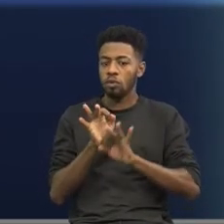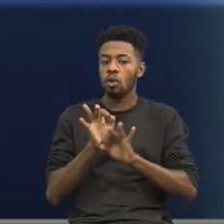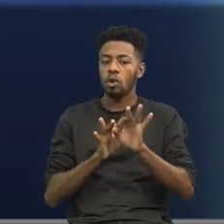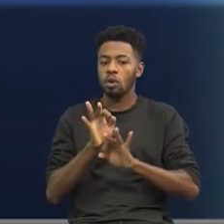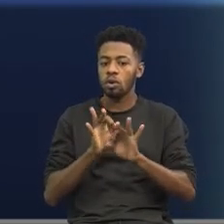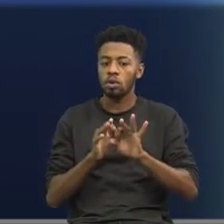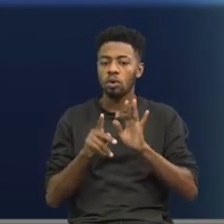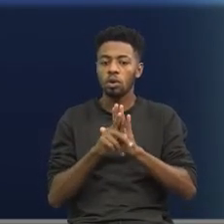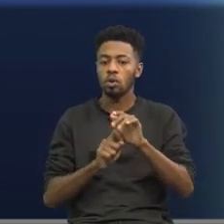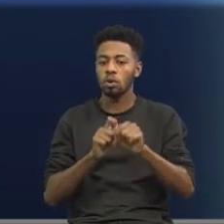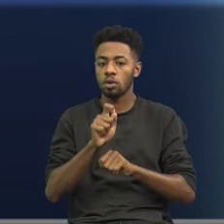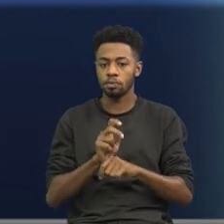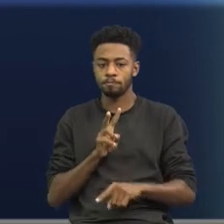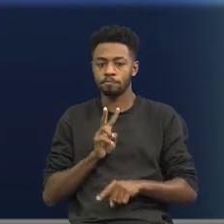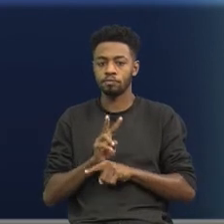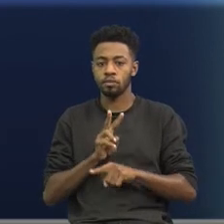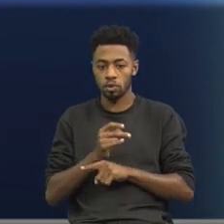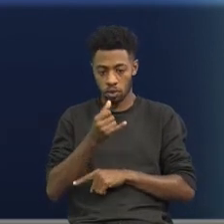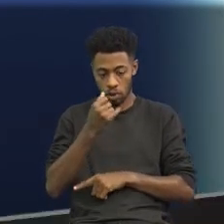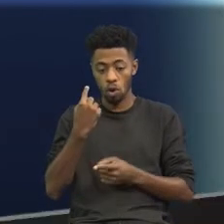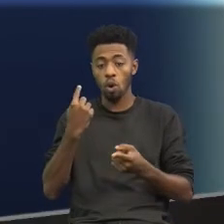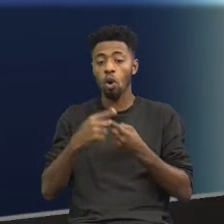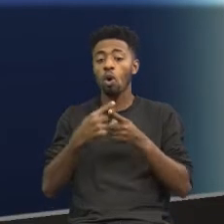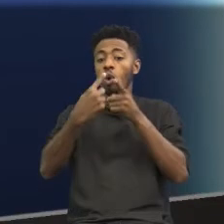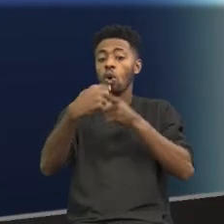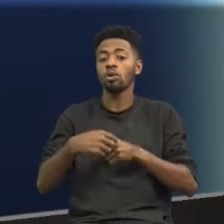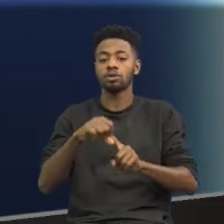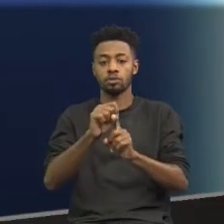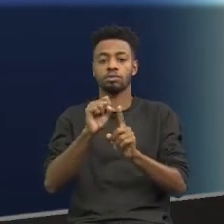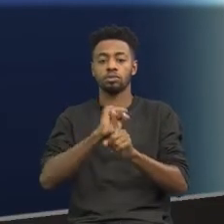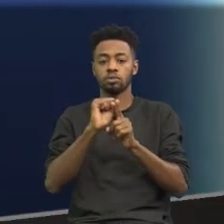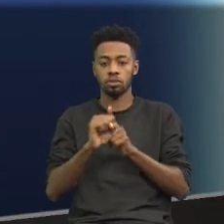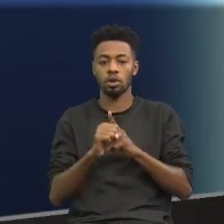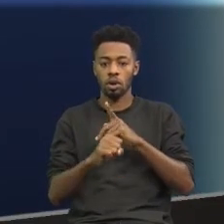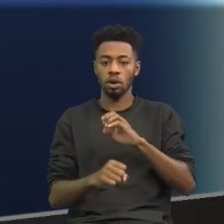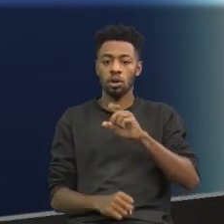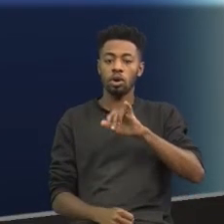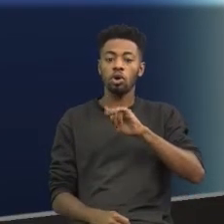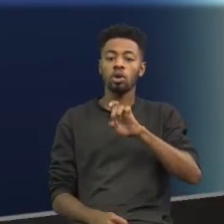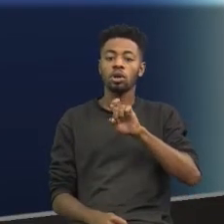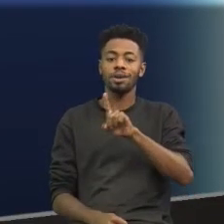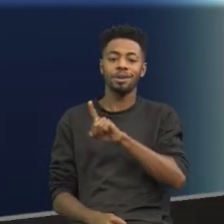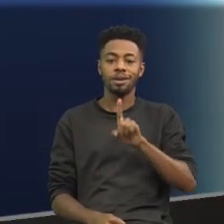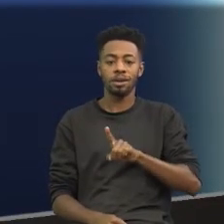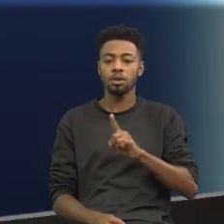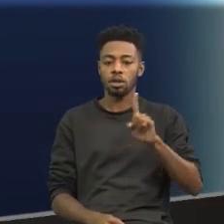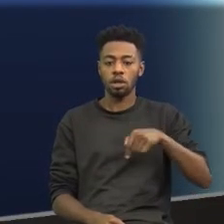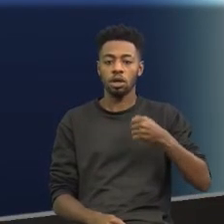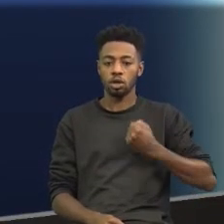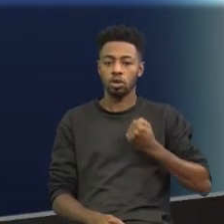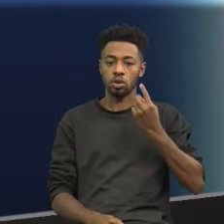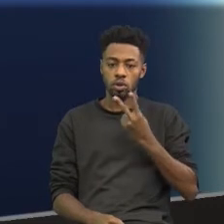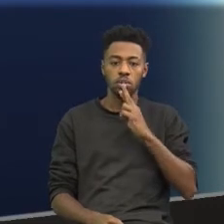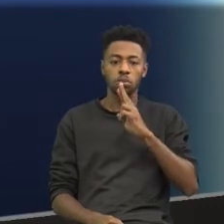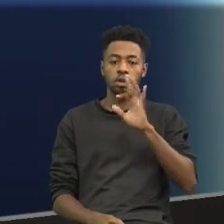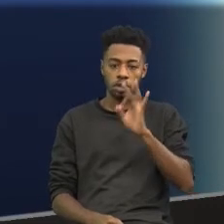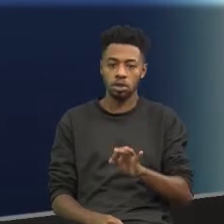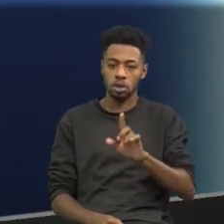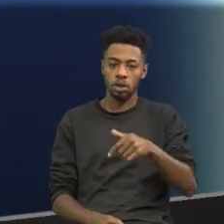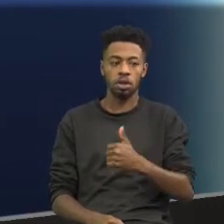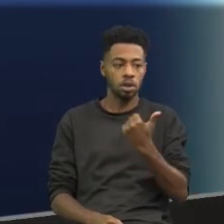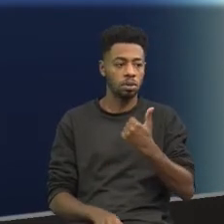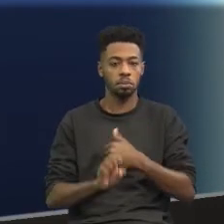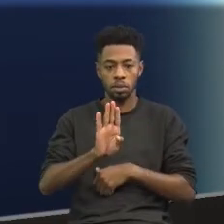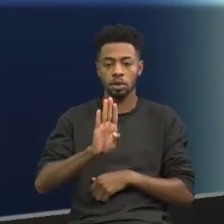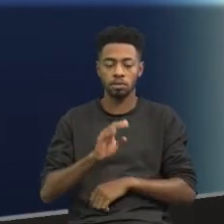de defesa ante a sociedade. Perfeito? Portanto, obviamente, a questão número dois, a sua resposta deve ter